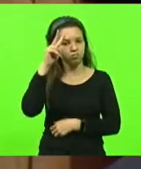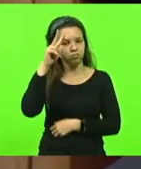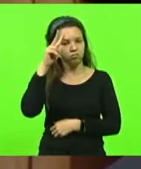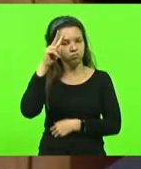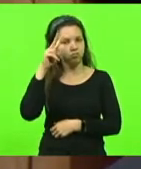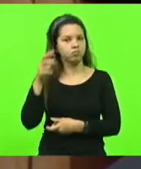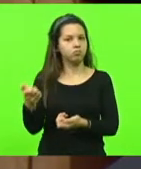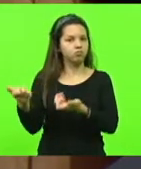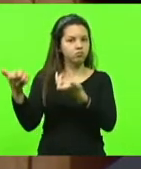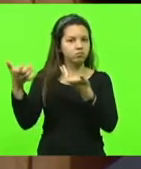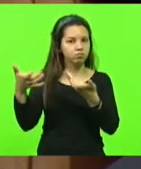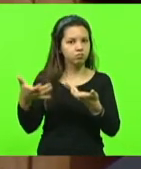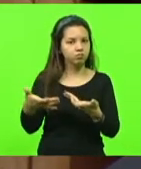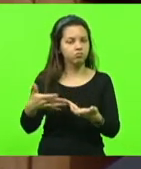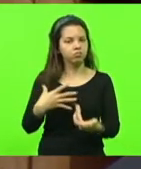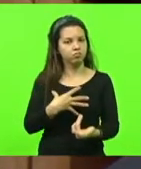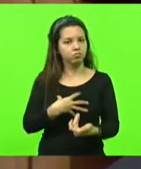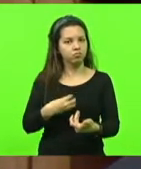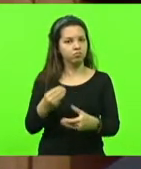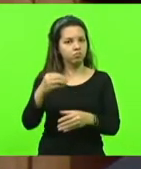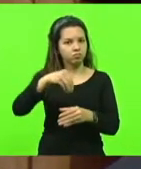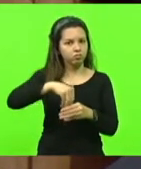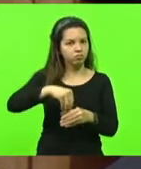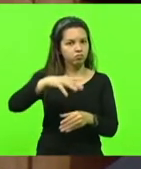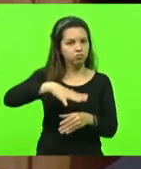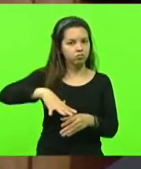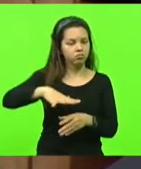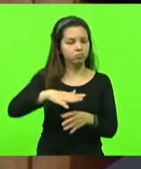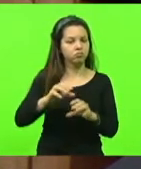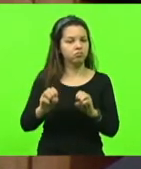para os nossos filhos dentro das unidades de ensino,